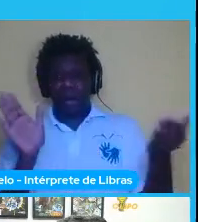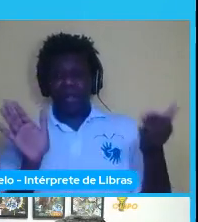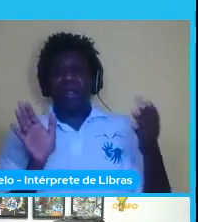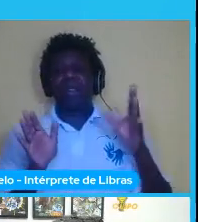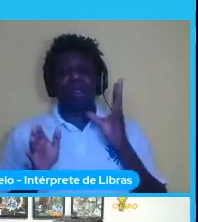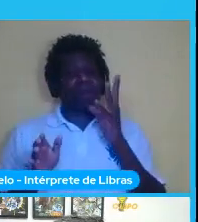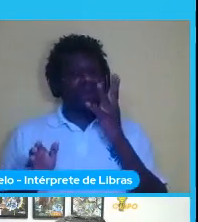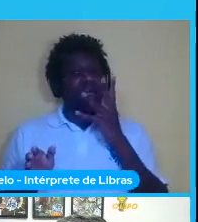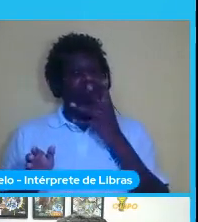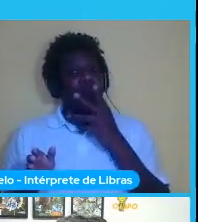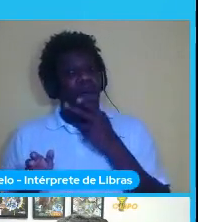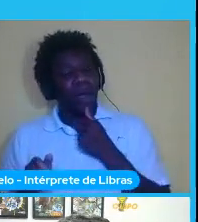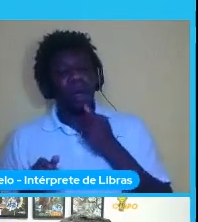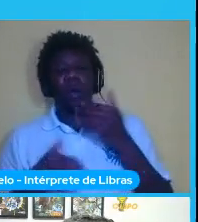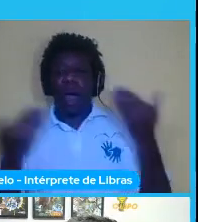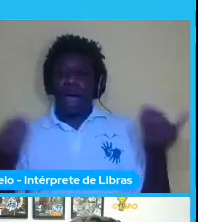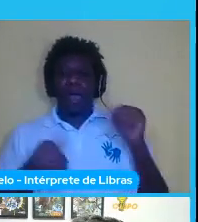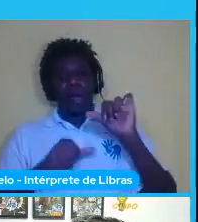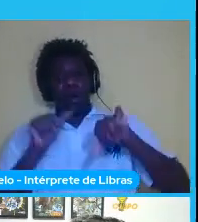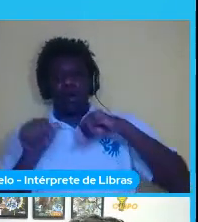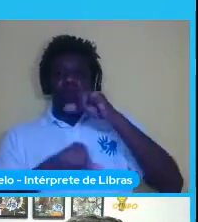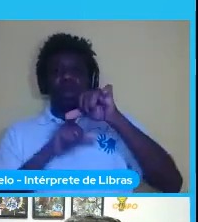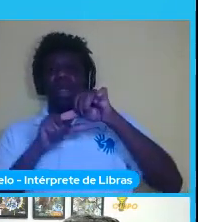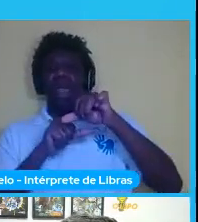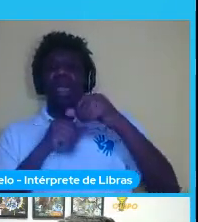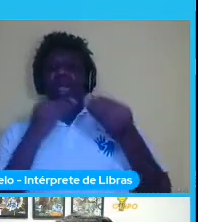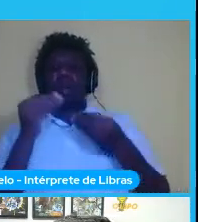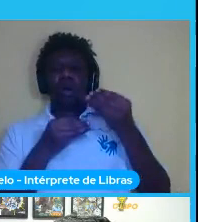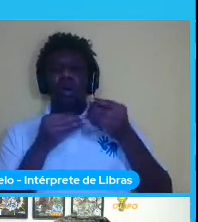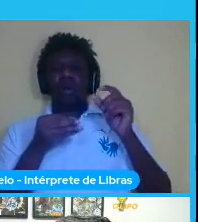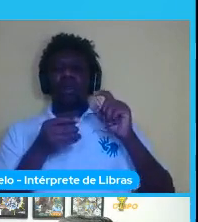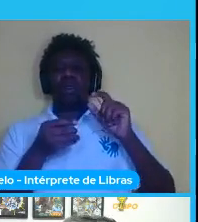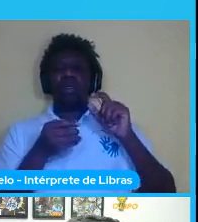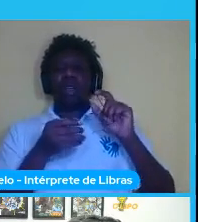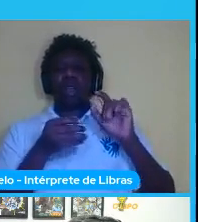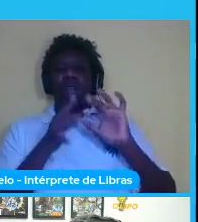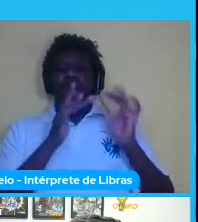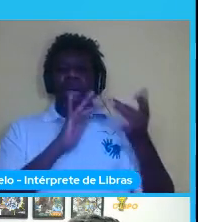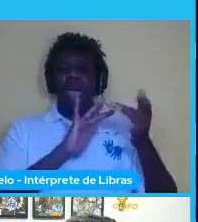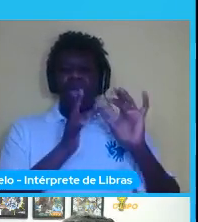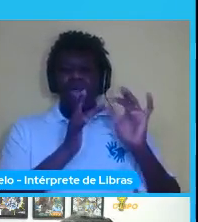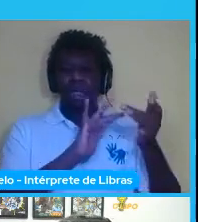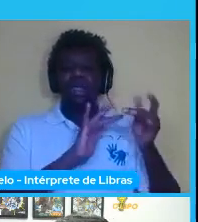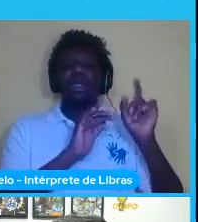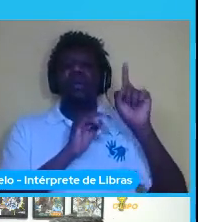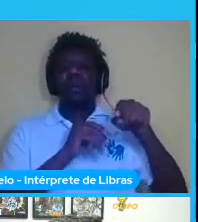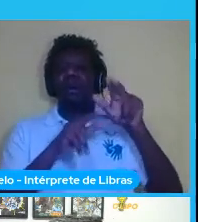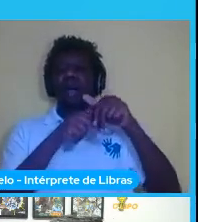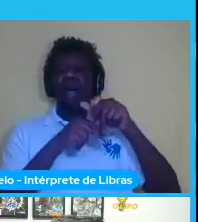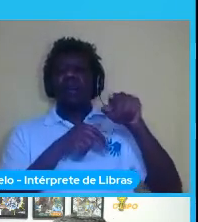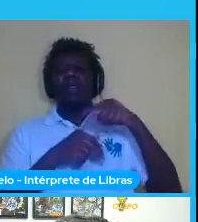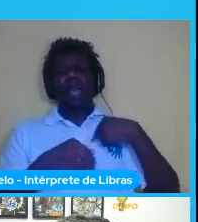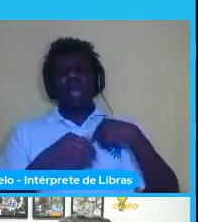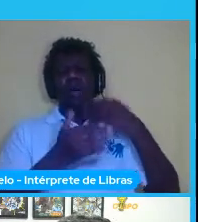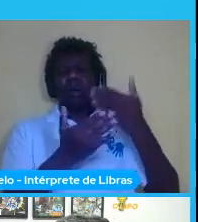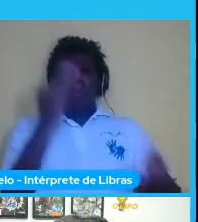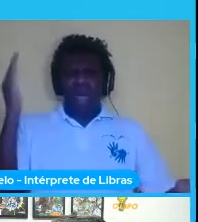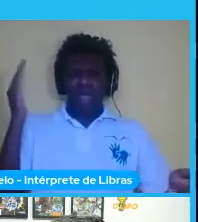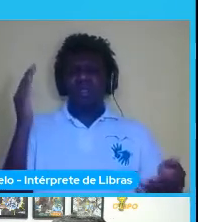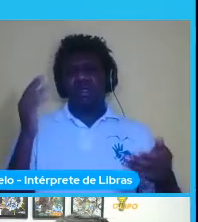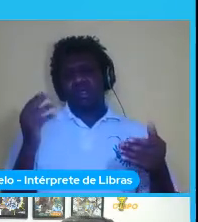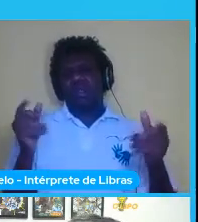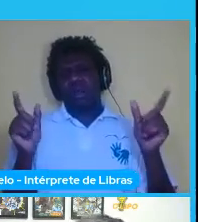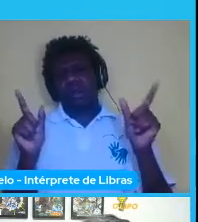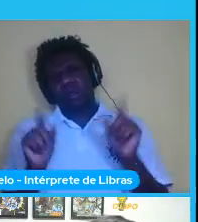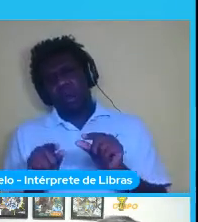um pouco então eu terminei mudando a abordagem de rede para uma MobileNet perdi um pouco de acurácia eu já explico porquê são redes